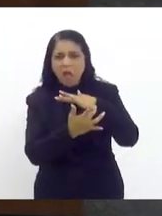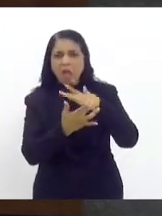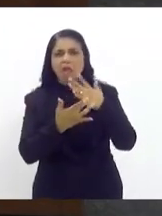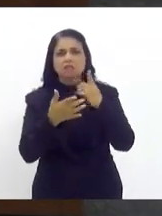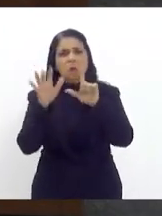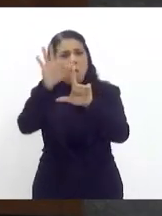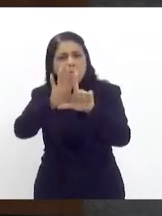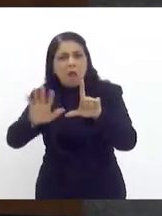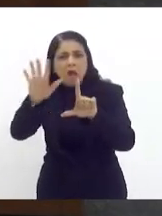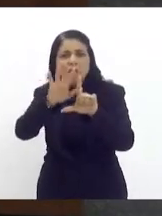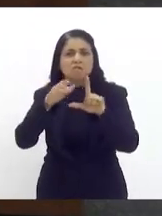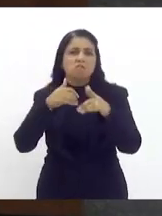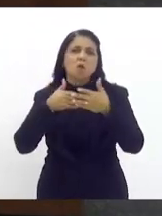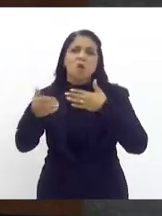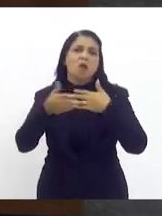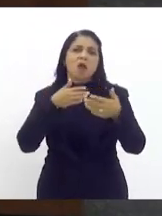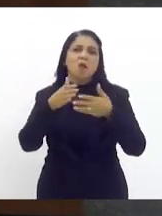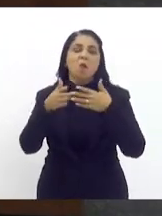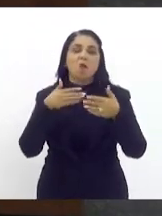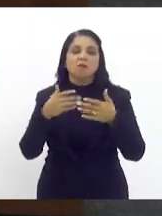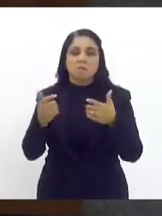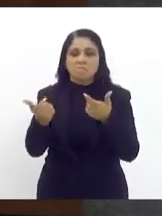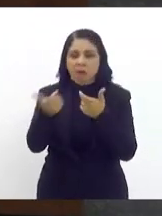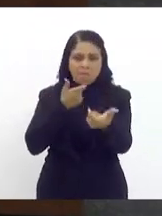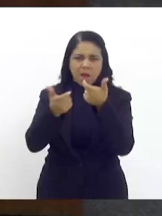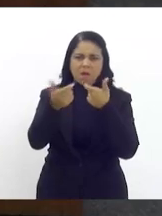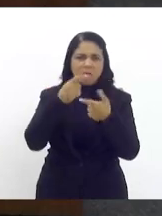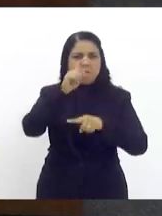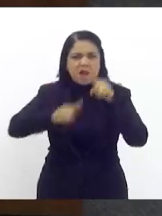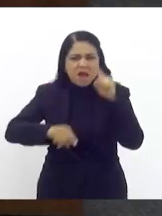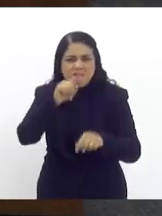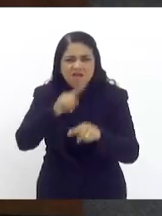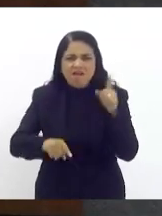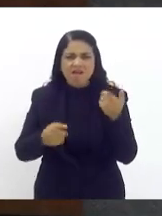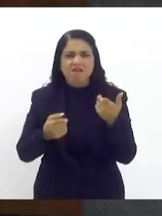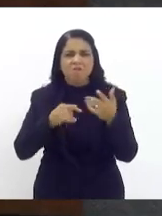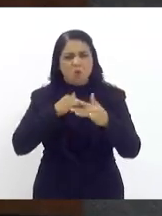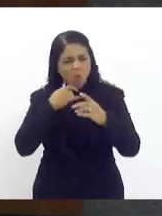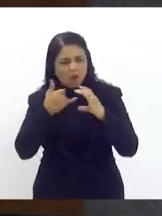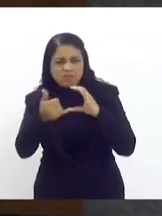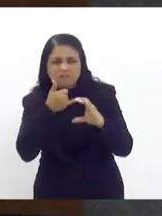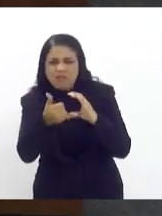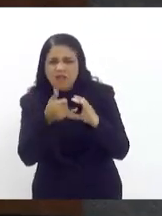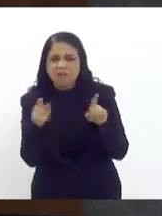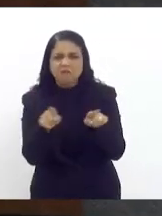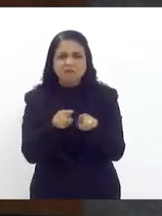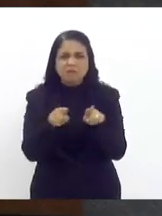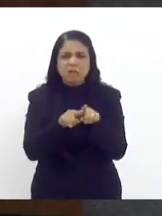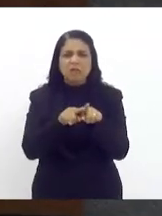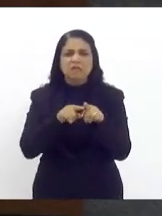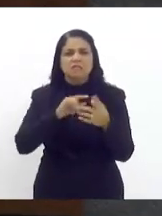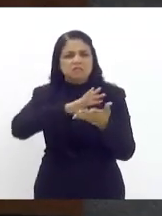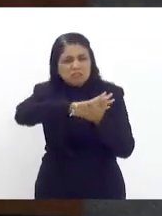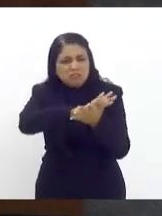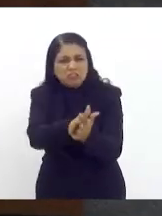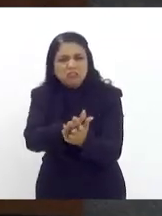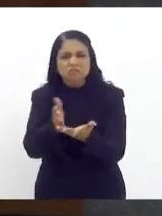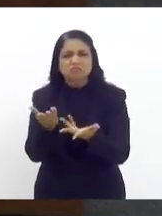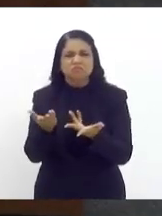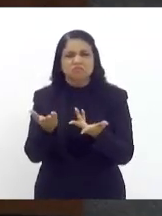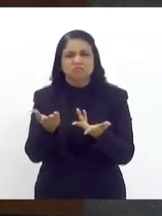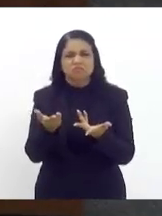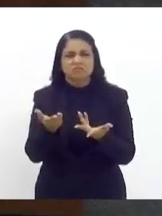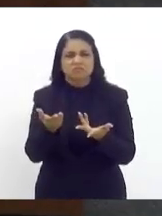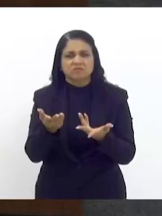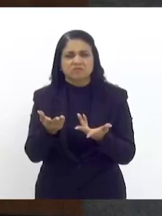plataformas o que elas quiserem, que pode xingar as pessoas pelo WhatsApp, que pode discriminar. Então, a